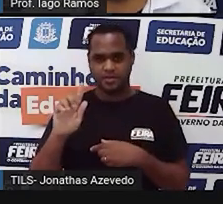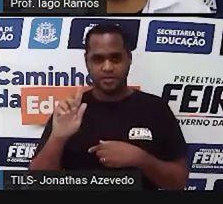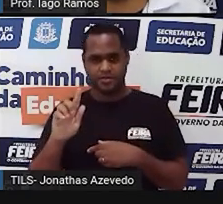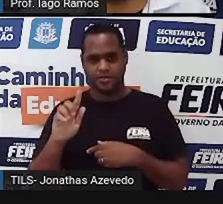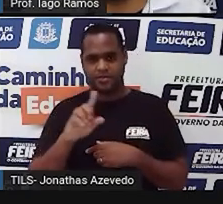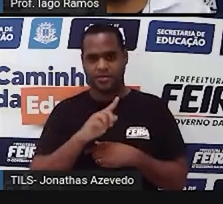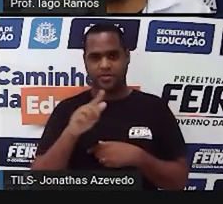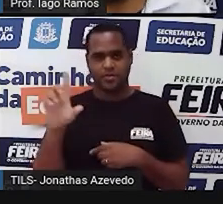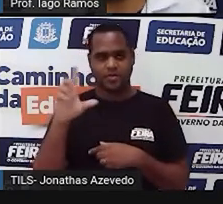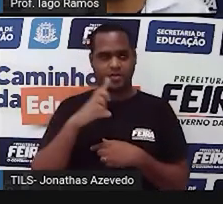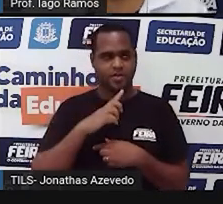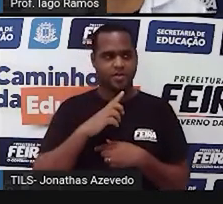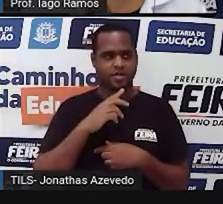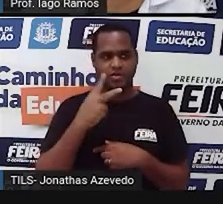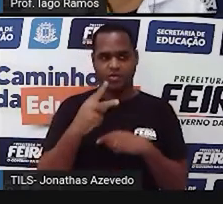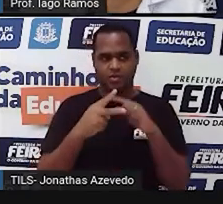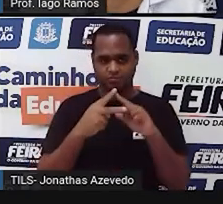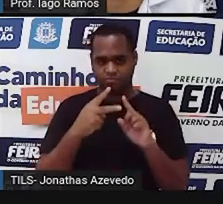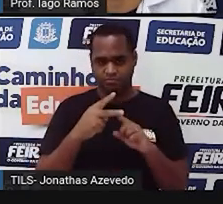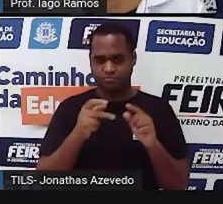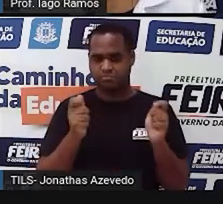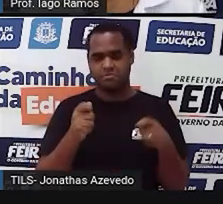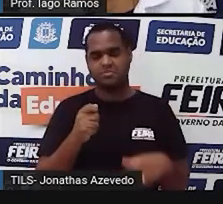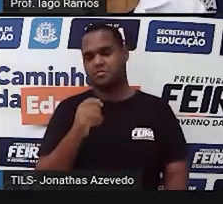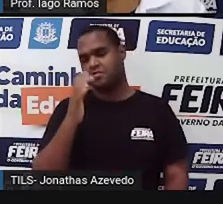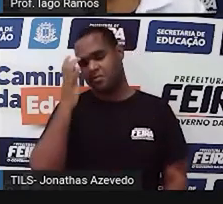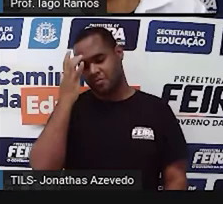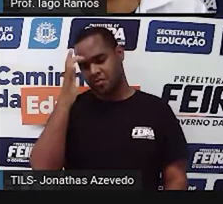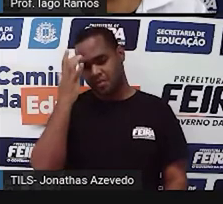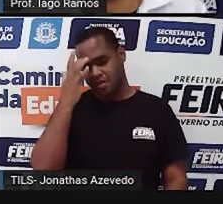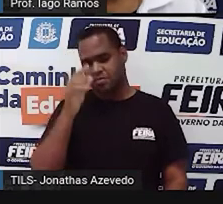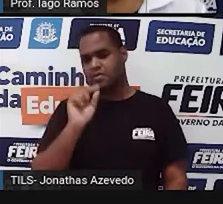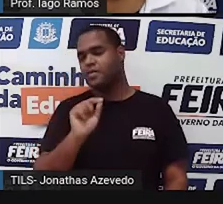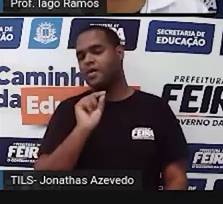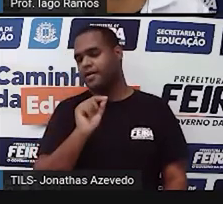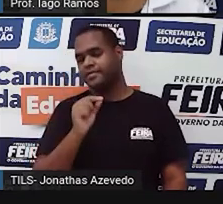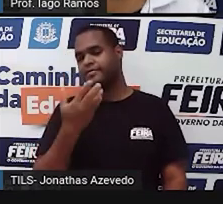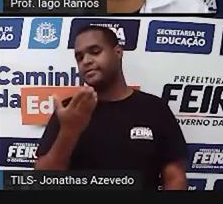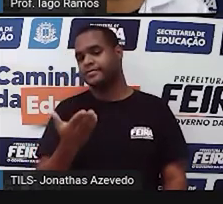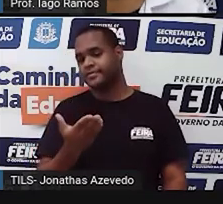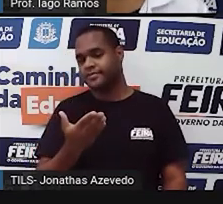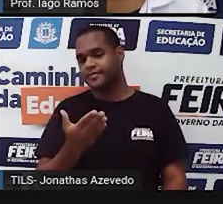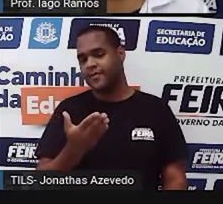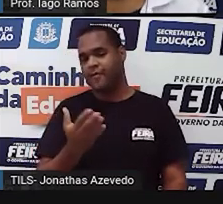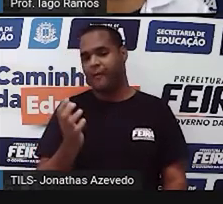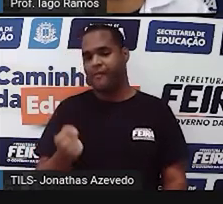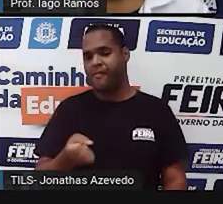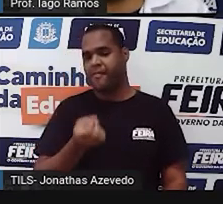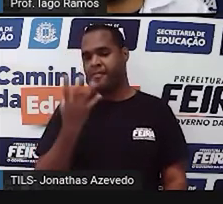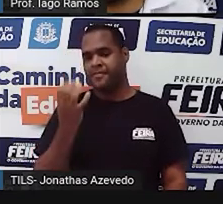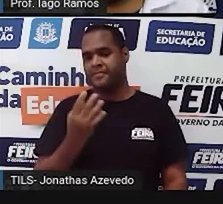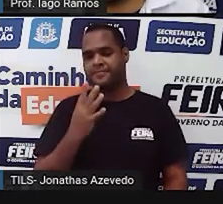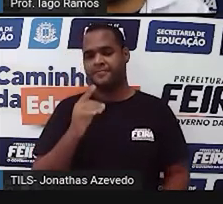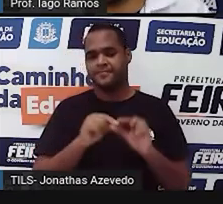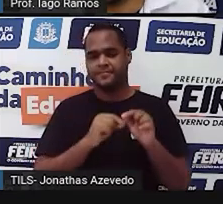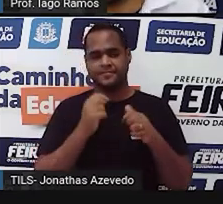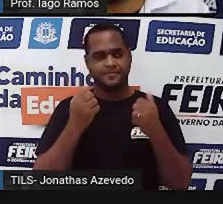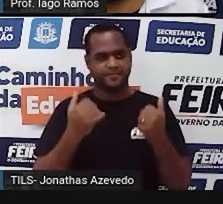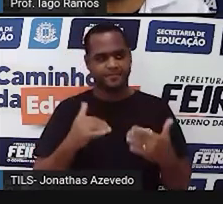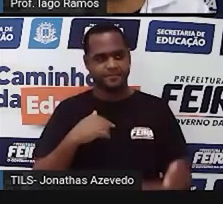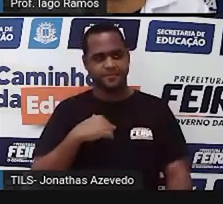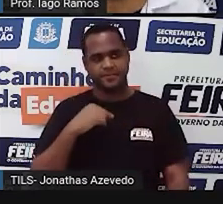outro tem duas caixinhas que a gente não sabe, né? Quanto elas pesam.